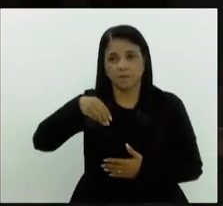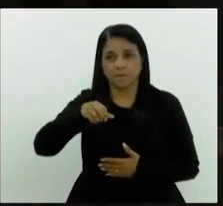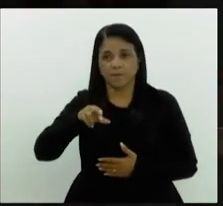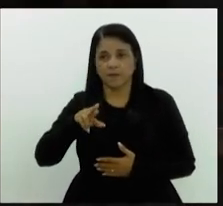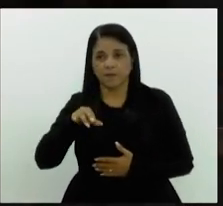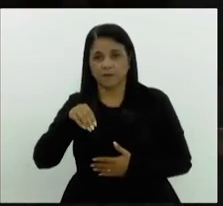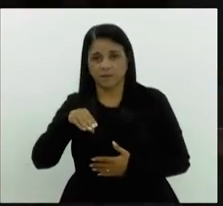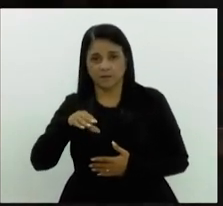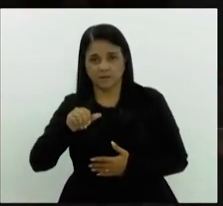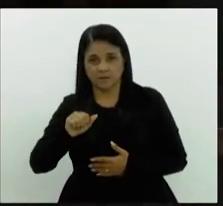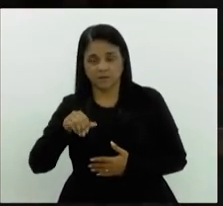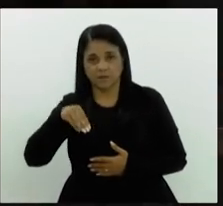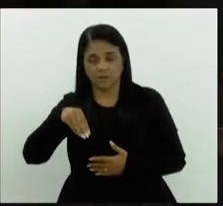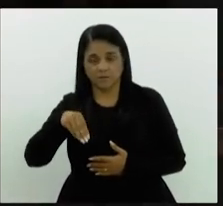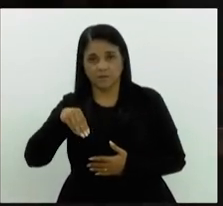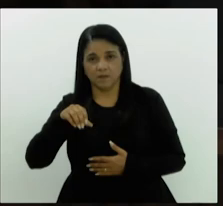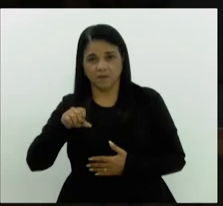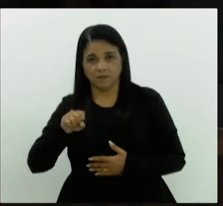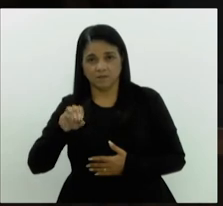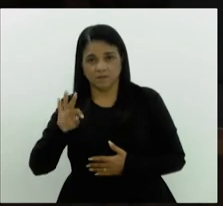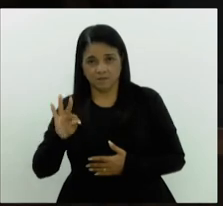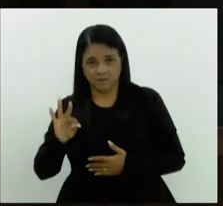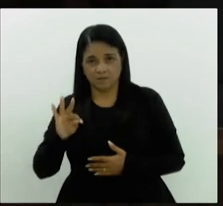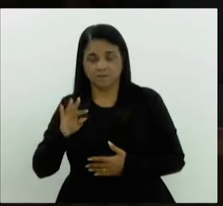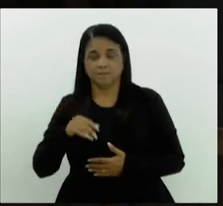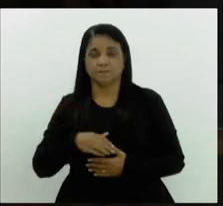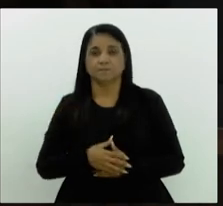MST, de gentileza, nossa nobre.